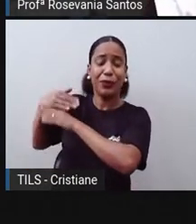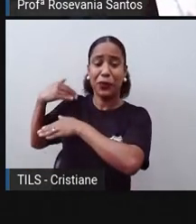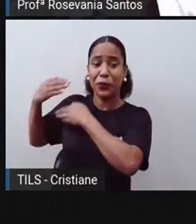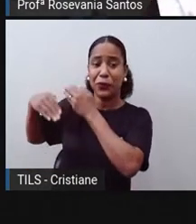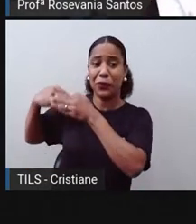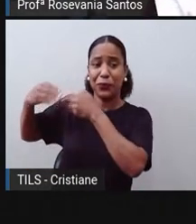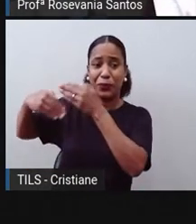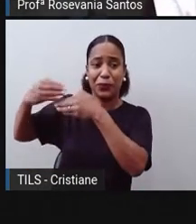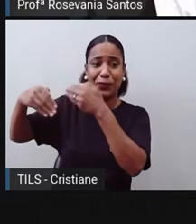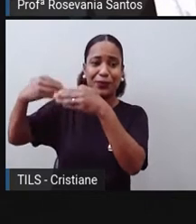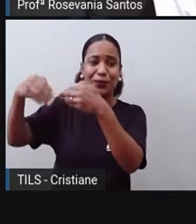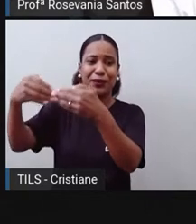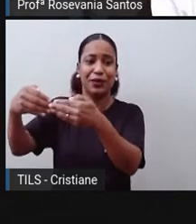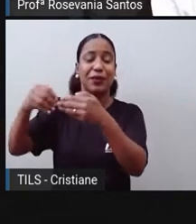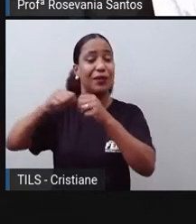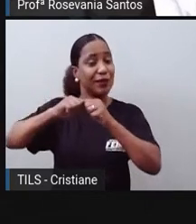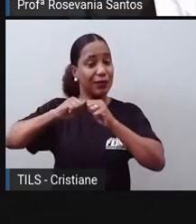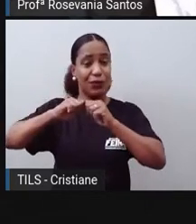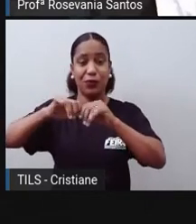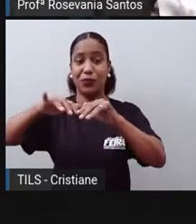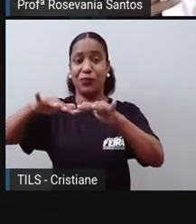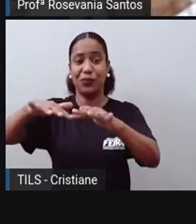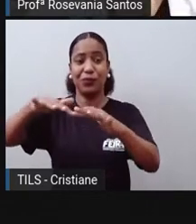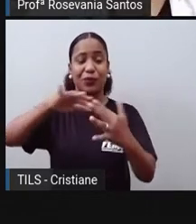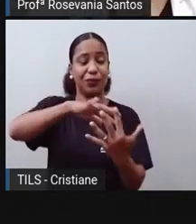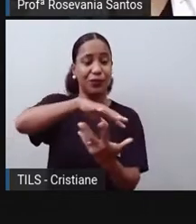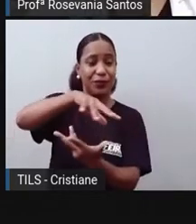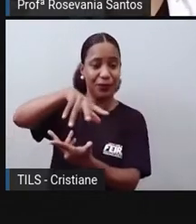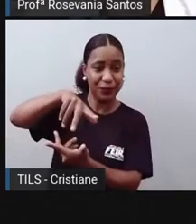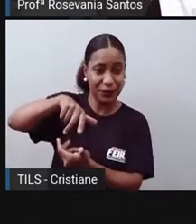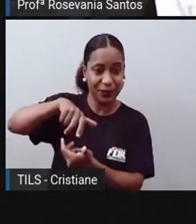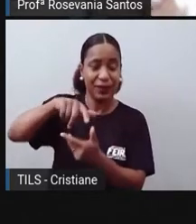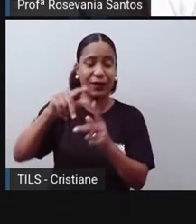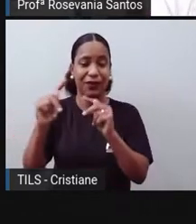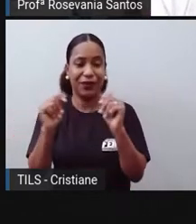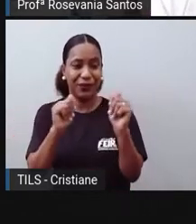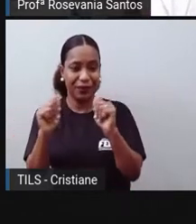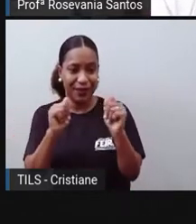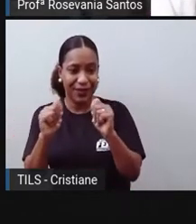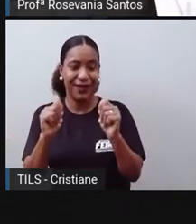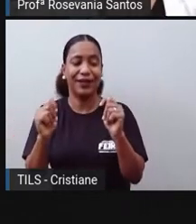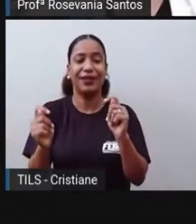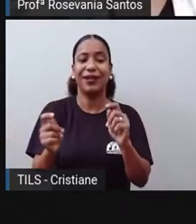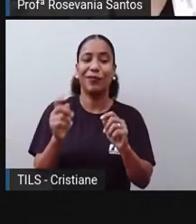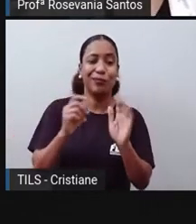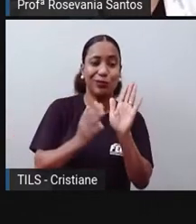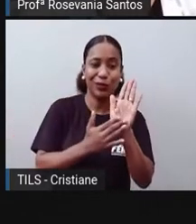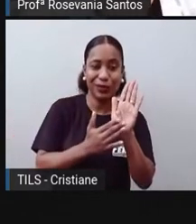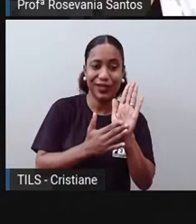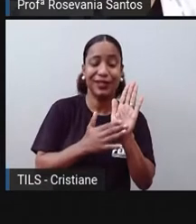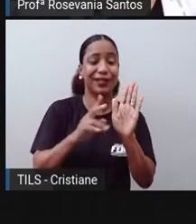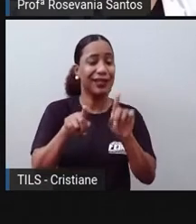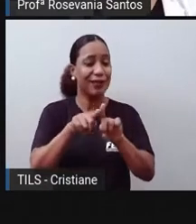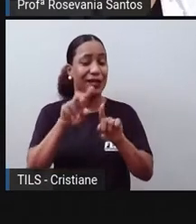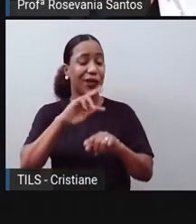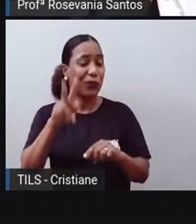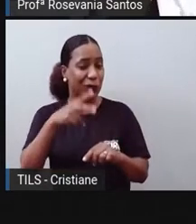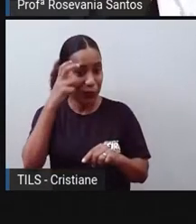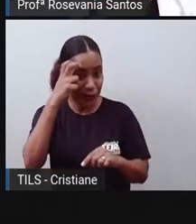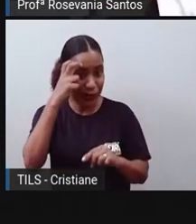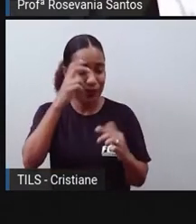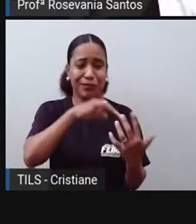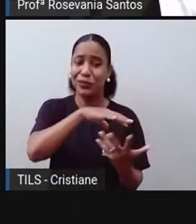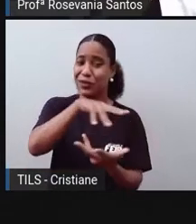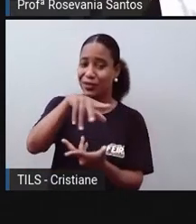evoluindo, que vem se expandindo pelo mundo, tanto na economia, quanto na política, quanto na cultura mundial, né, a nível